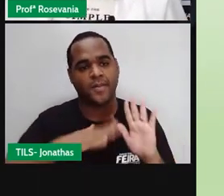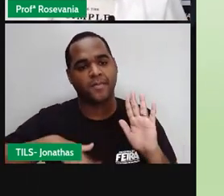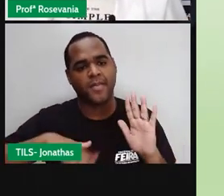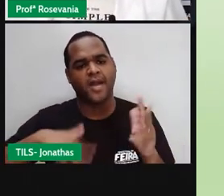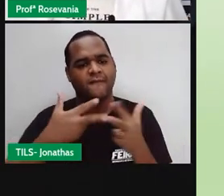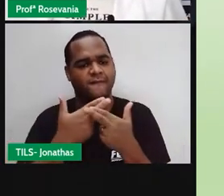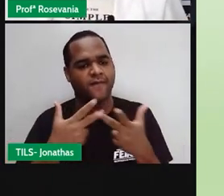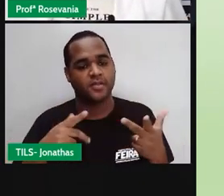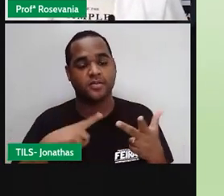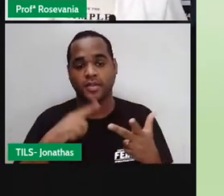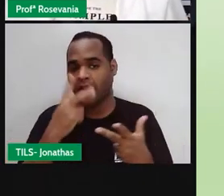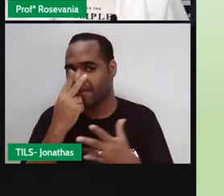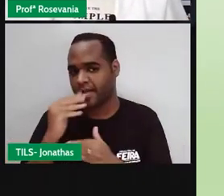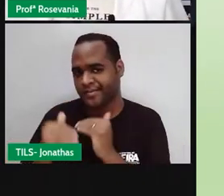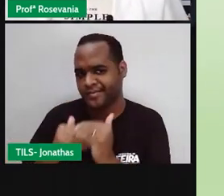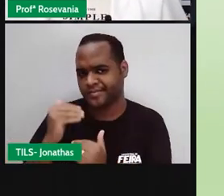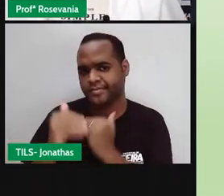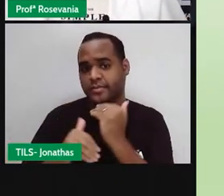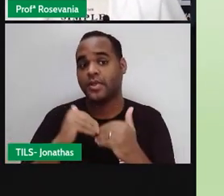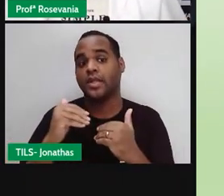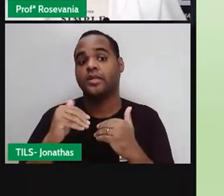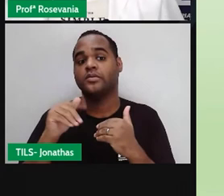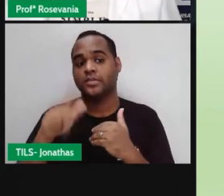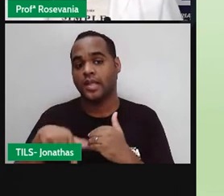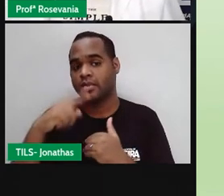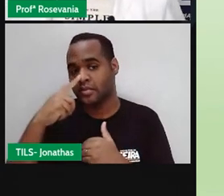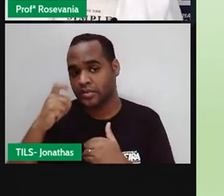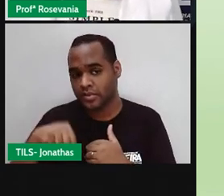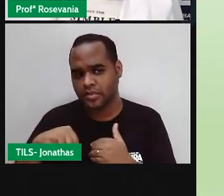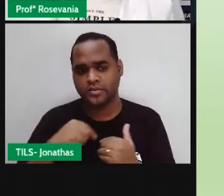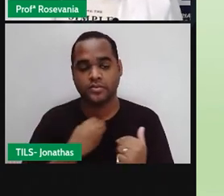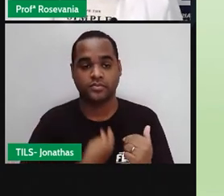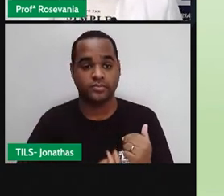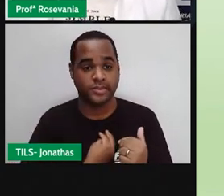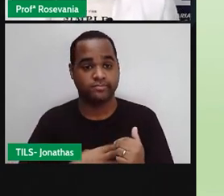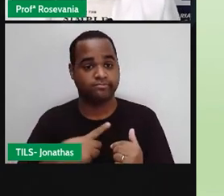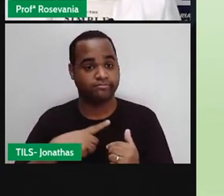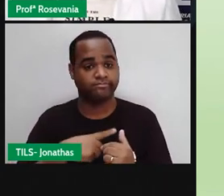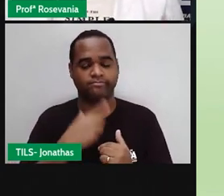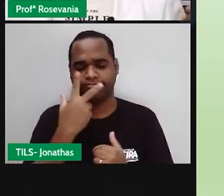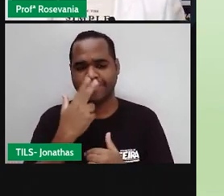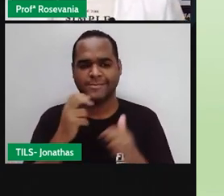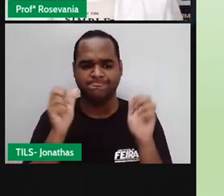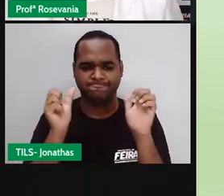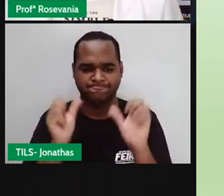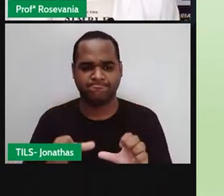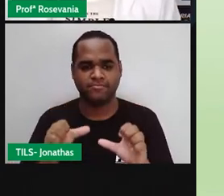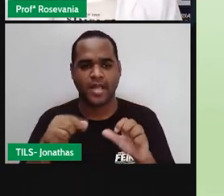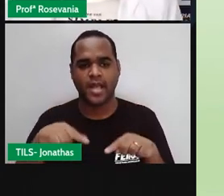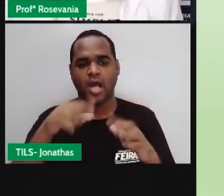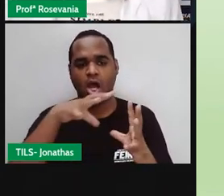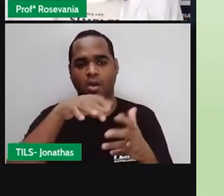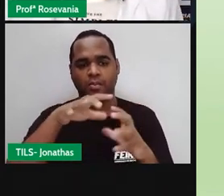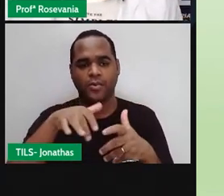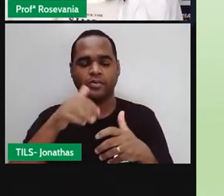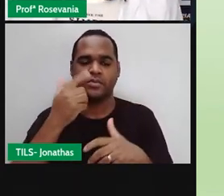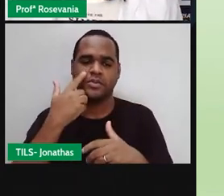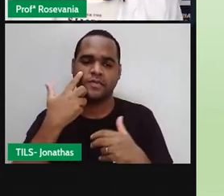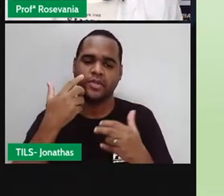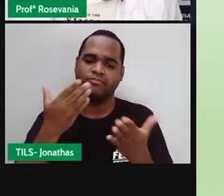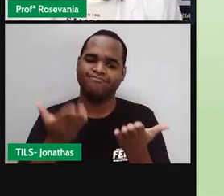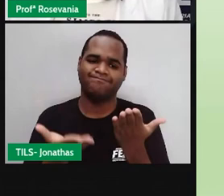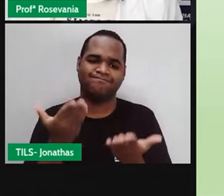de ficar produzindo essa quantidade enorme de lixo, infelizmente, o nosso planeta vai estar sempre em